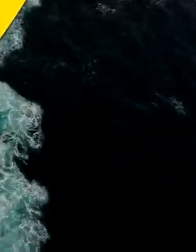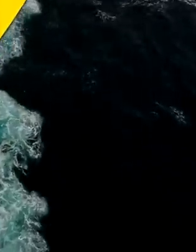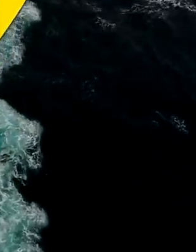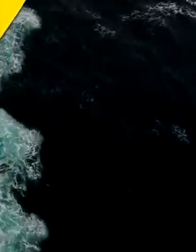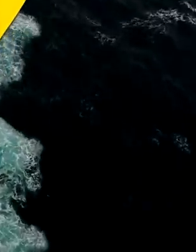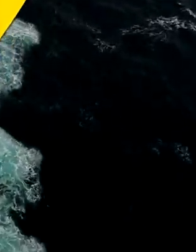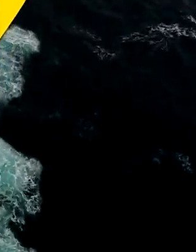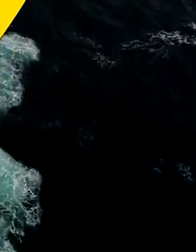Transcrição e Negri